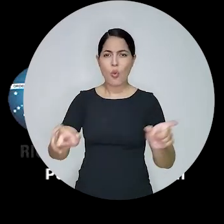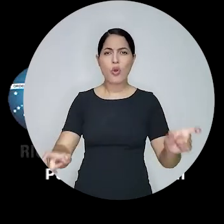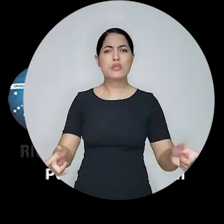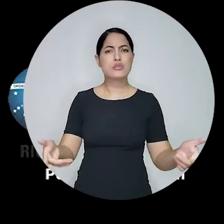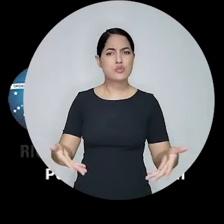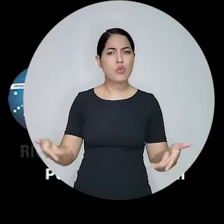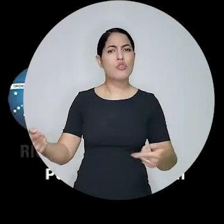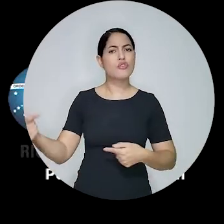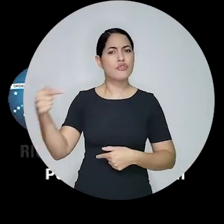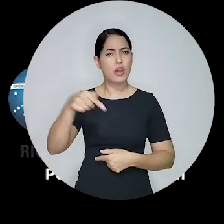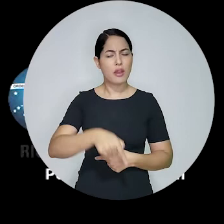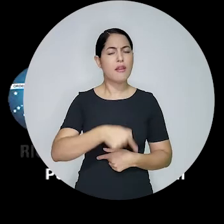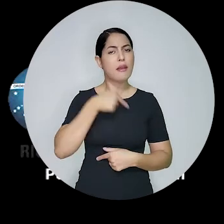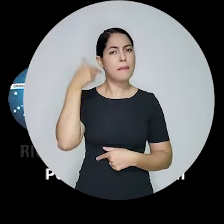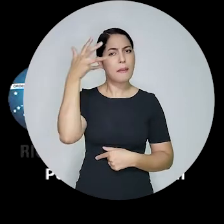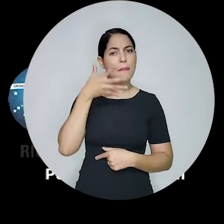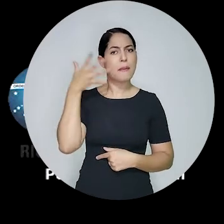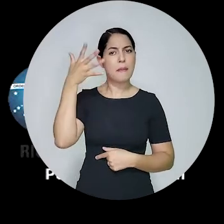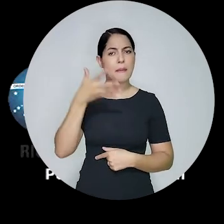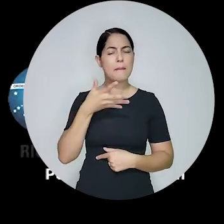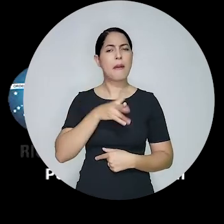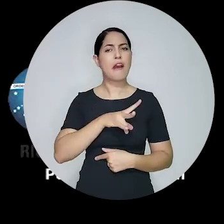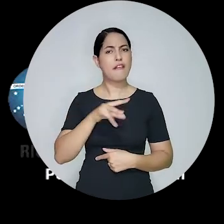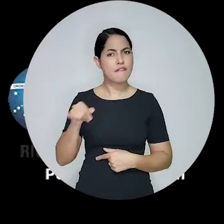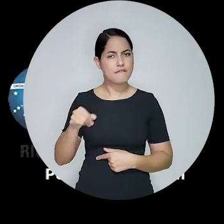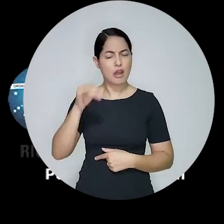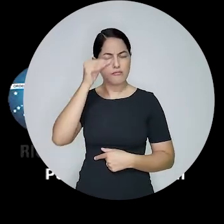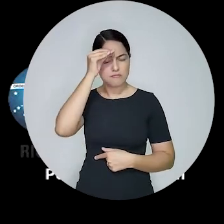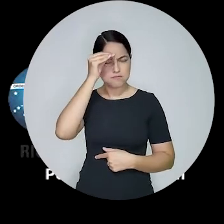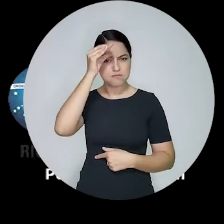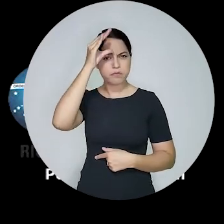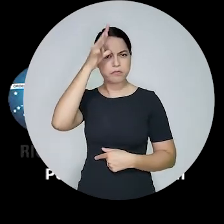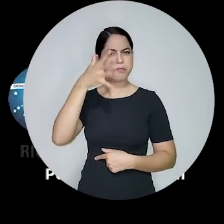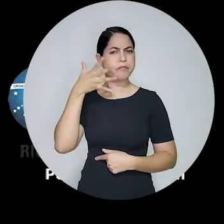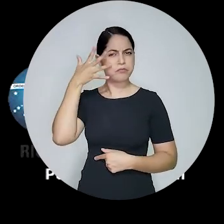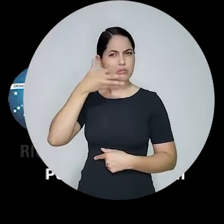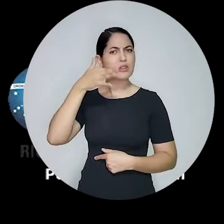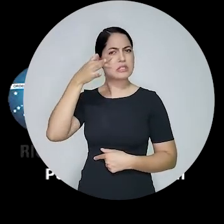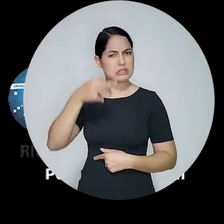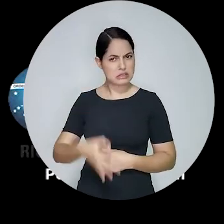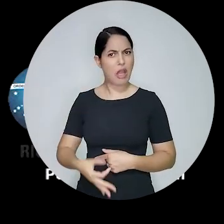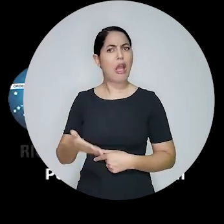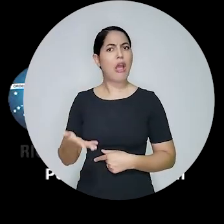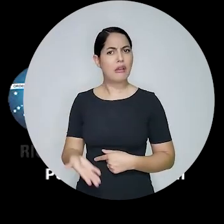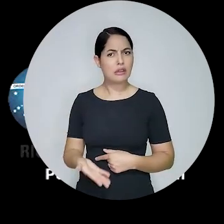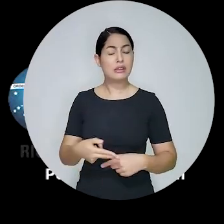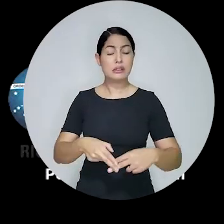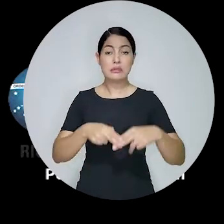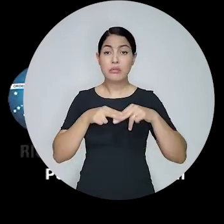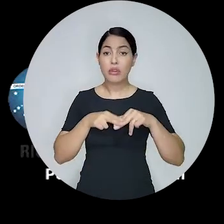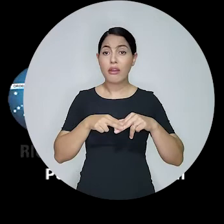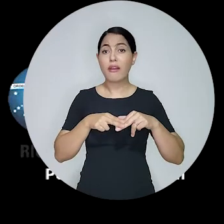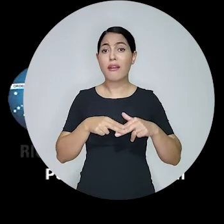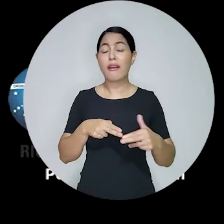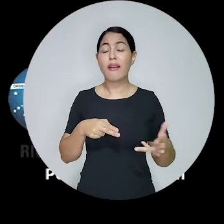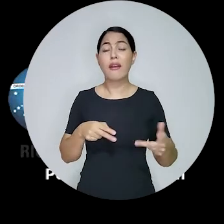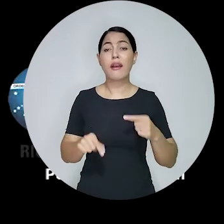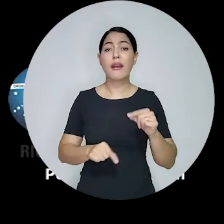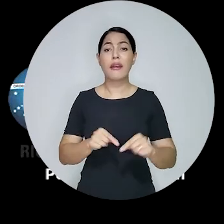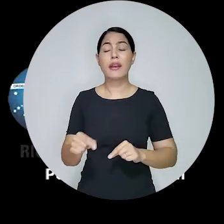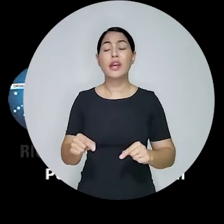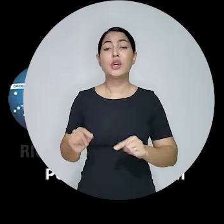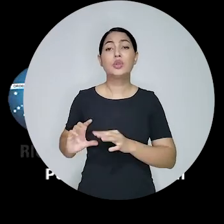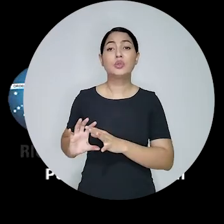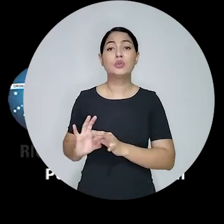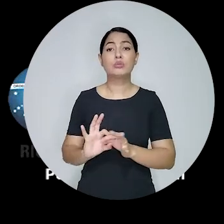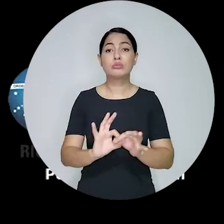trazer contribuições muito interessantes para todos nós, para a advocacia gaúcha e para os membros da sociedade